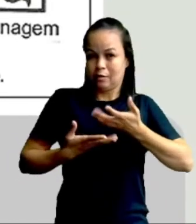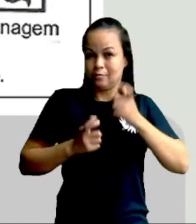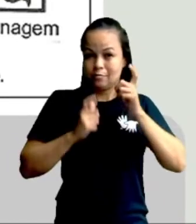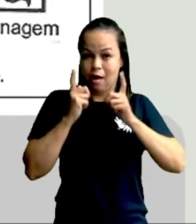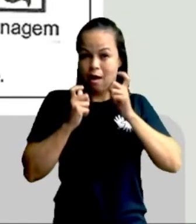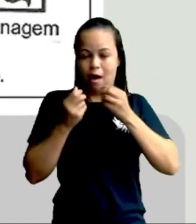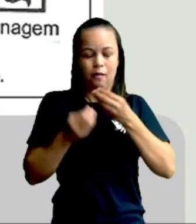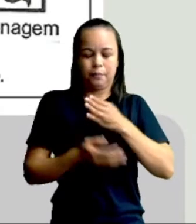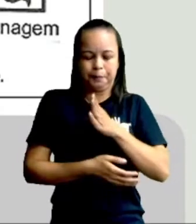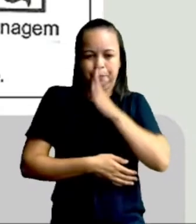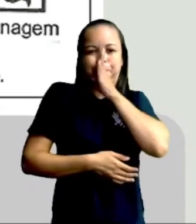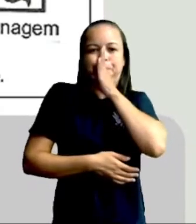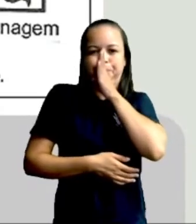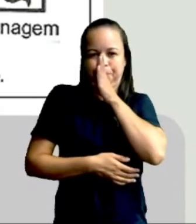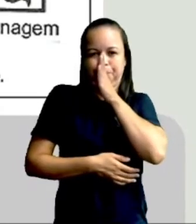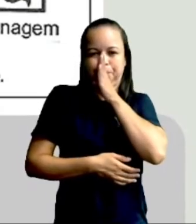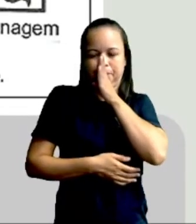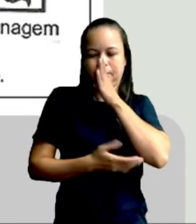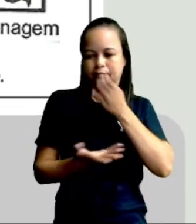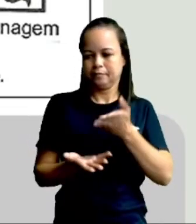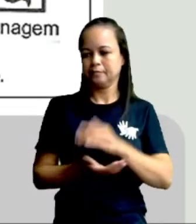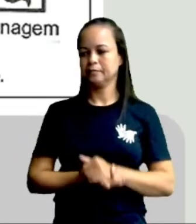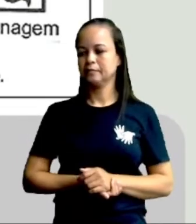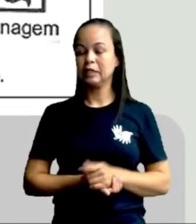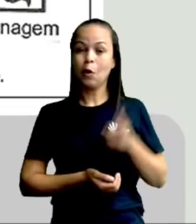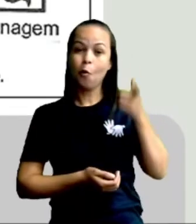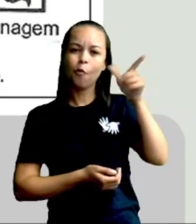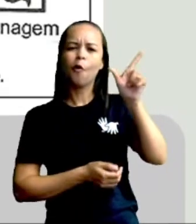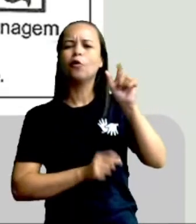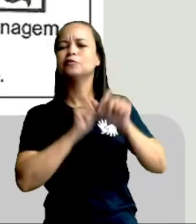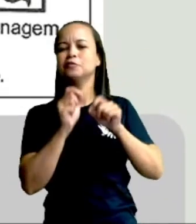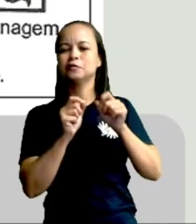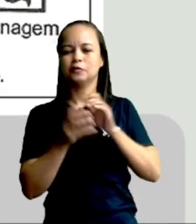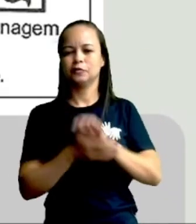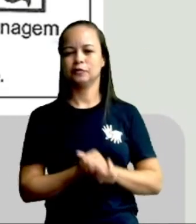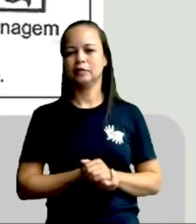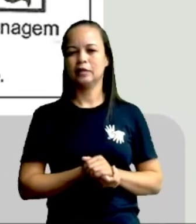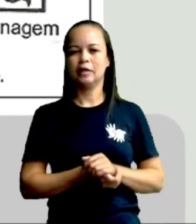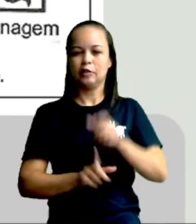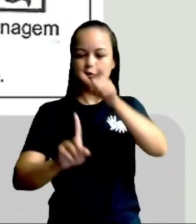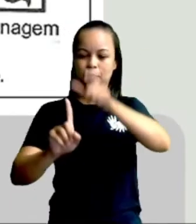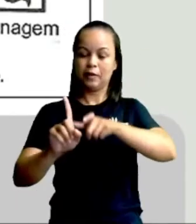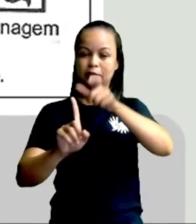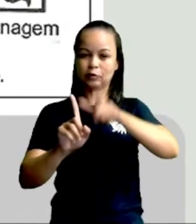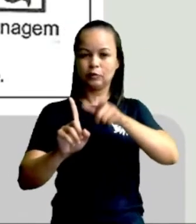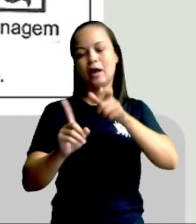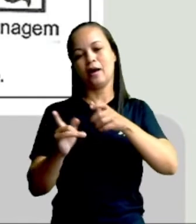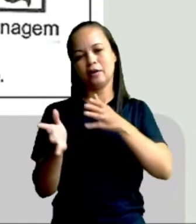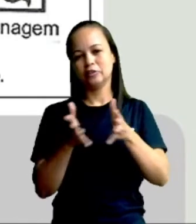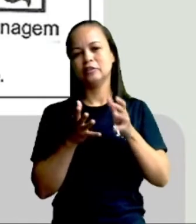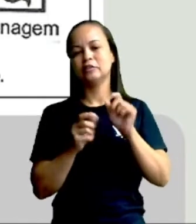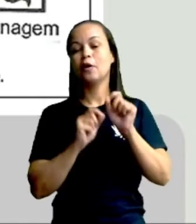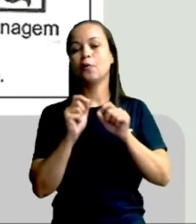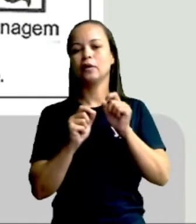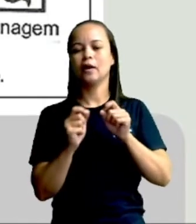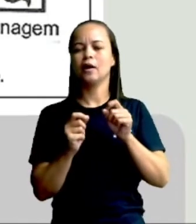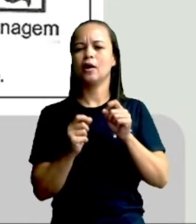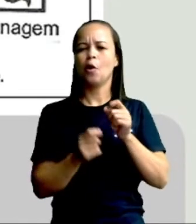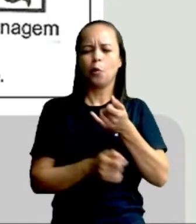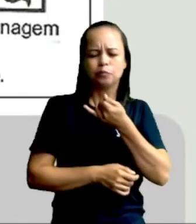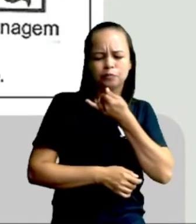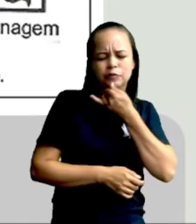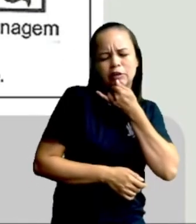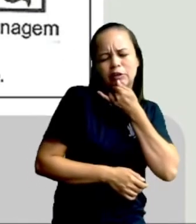espécie de mudo, tá? O outro, olha esse, os personagens, no caso aí, está ou